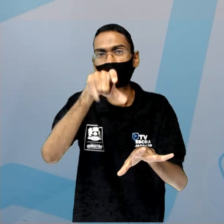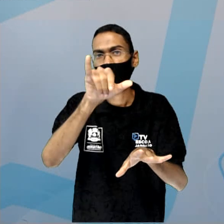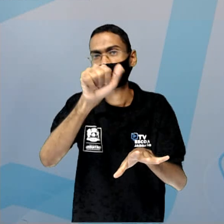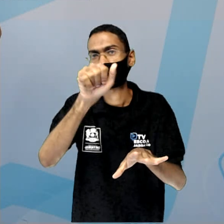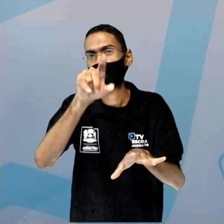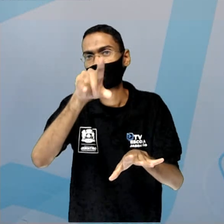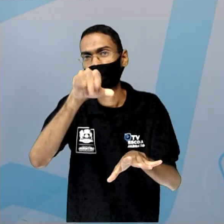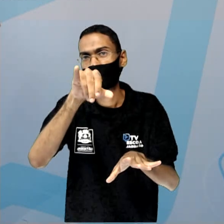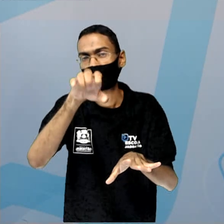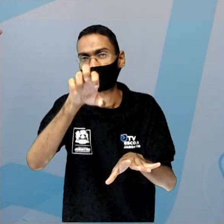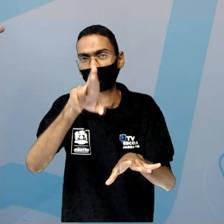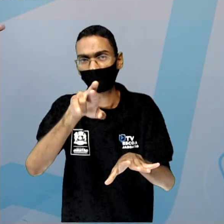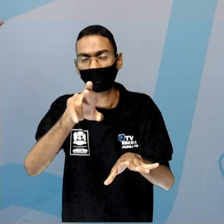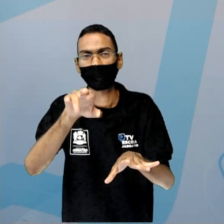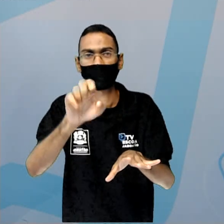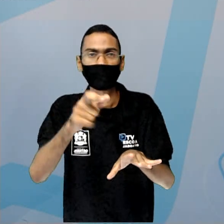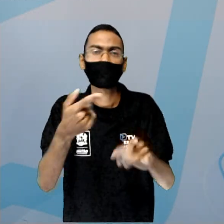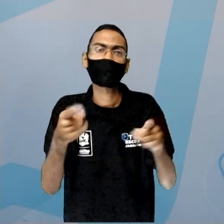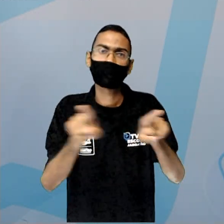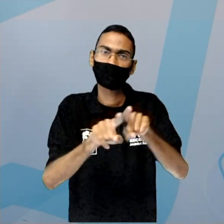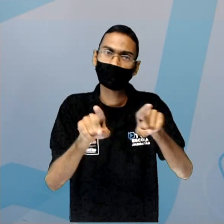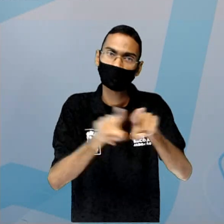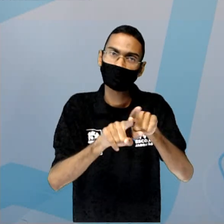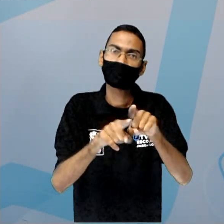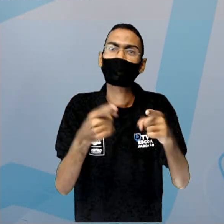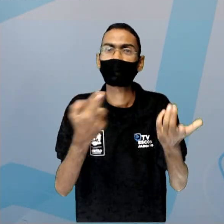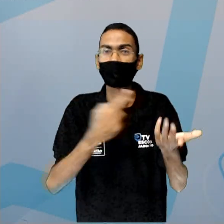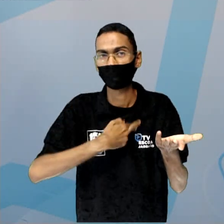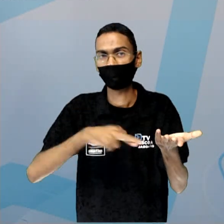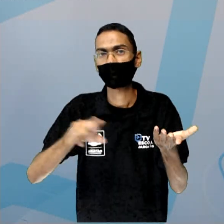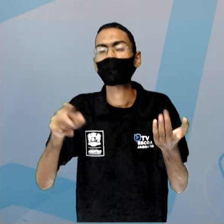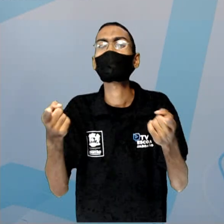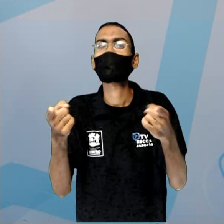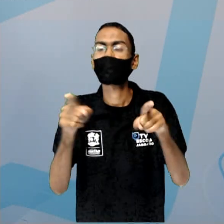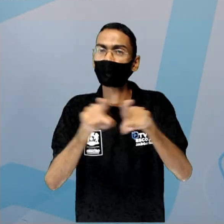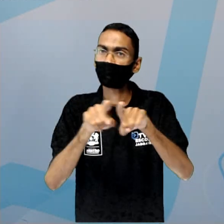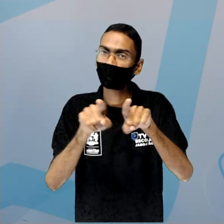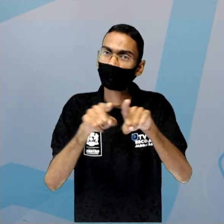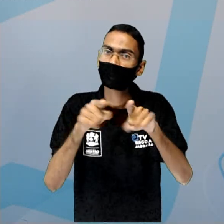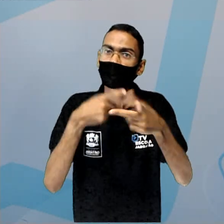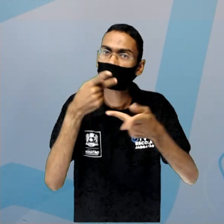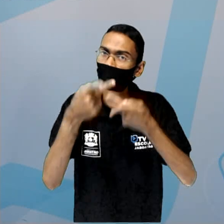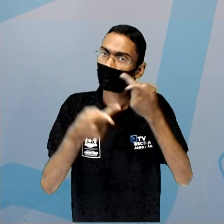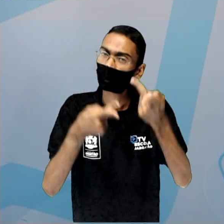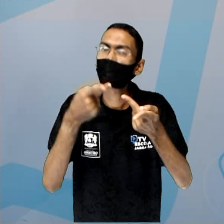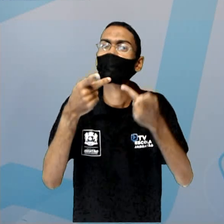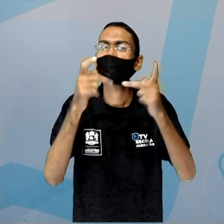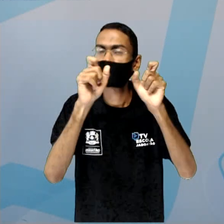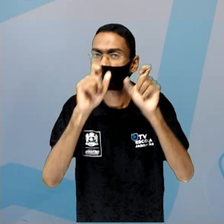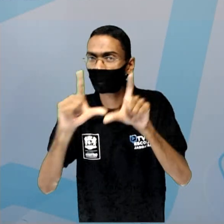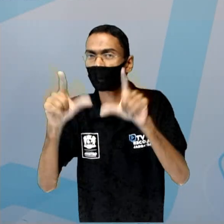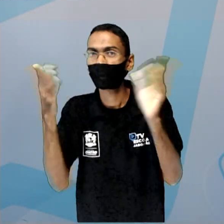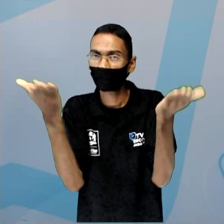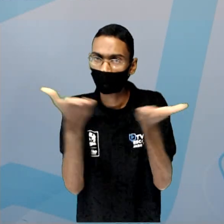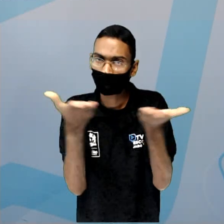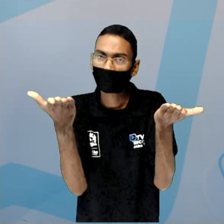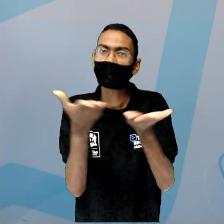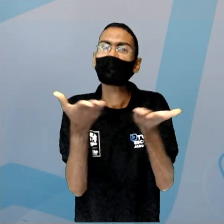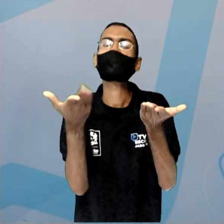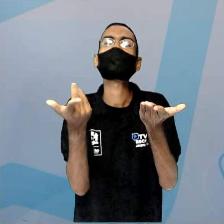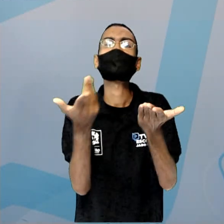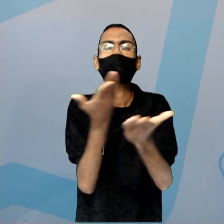da Umbanda. Eu volto esse momento, essa aula, num outro momento também. Mas falar que o Candomblé é uma religião